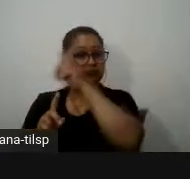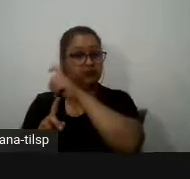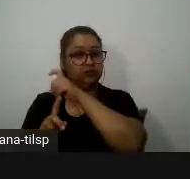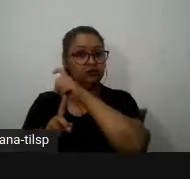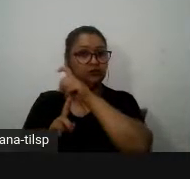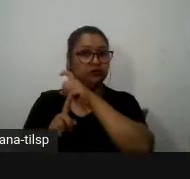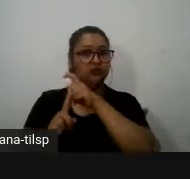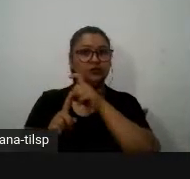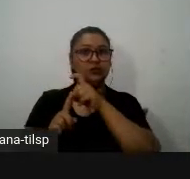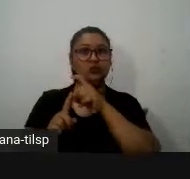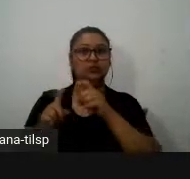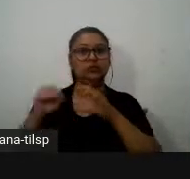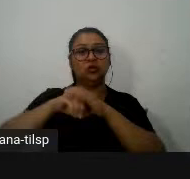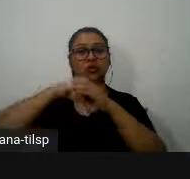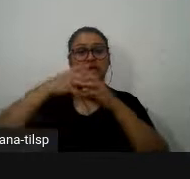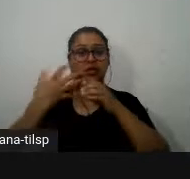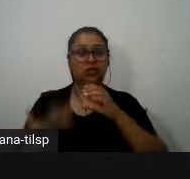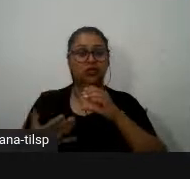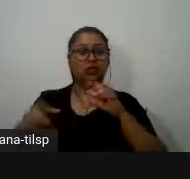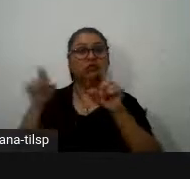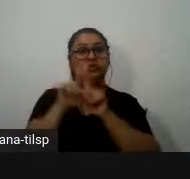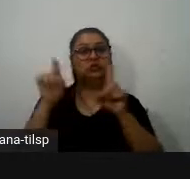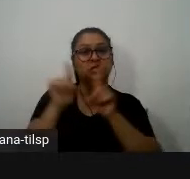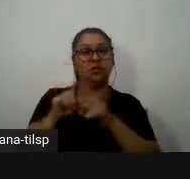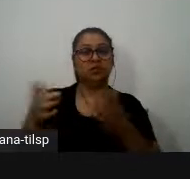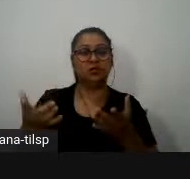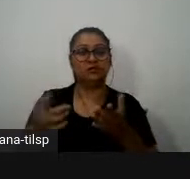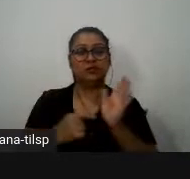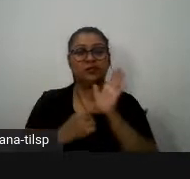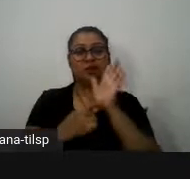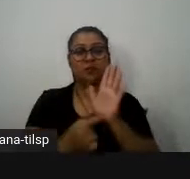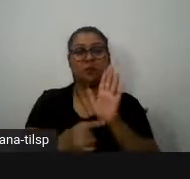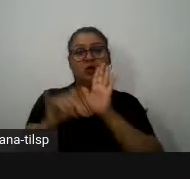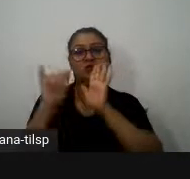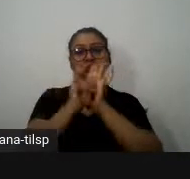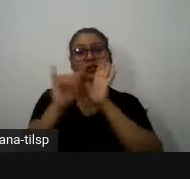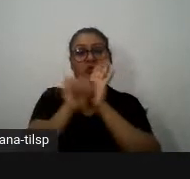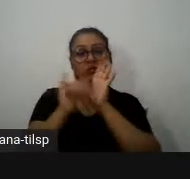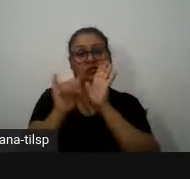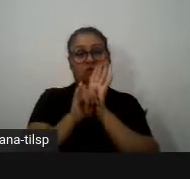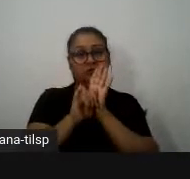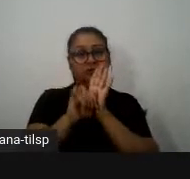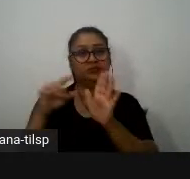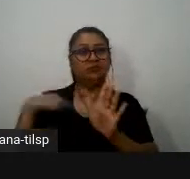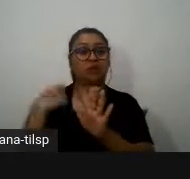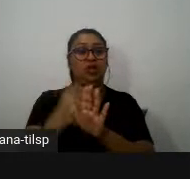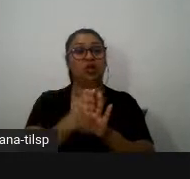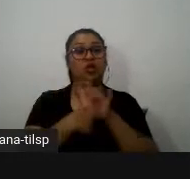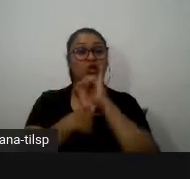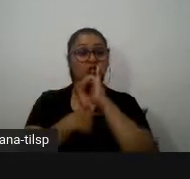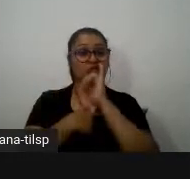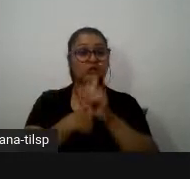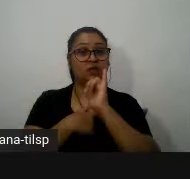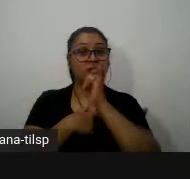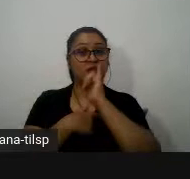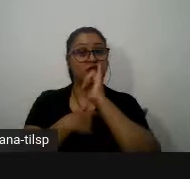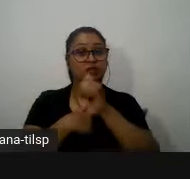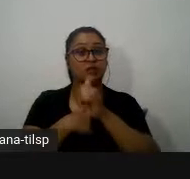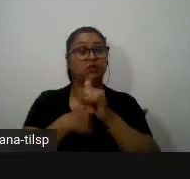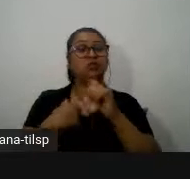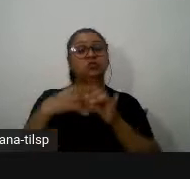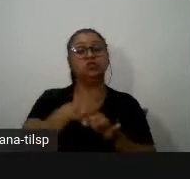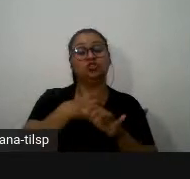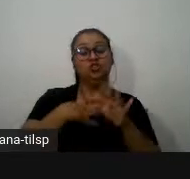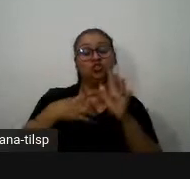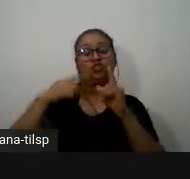caracterizar a identidade genológica ou seja esse conjunto de textos nós chamamos de classe de textos ou espécies de texto